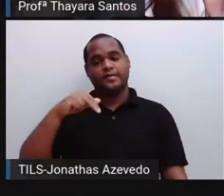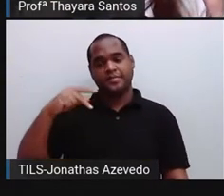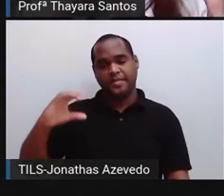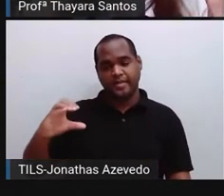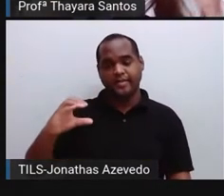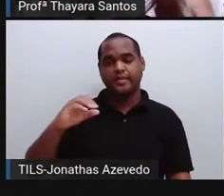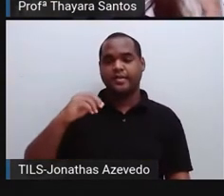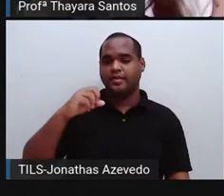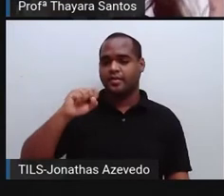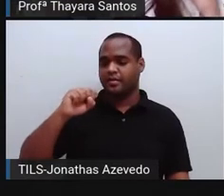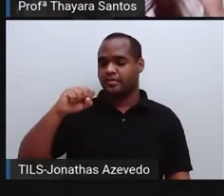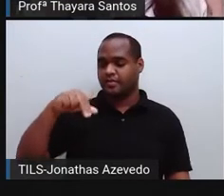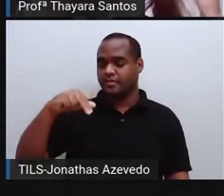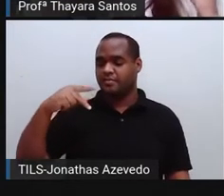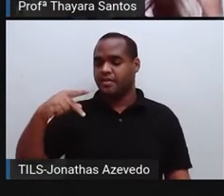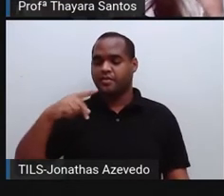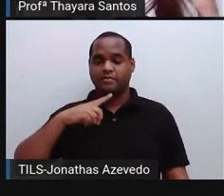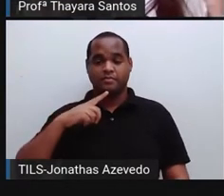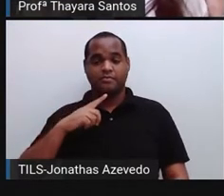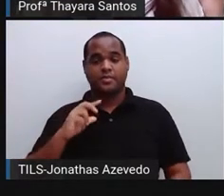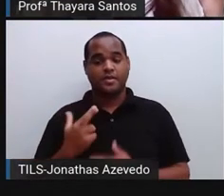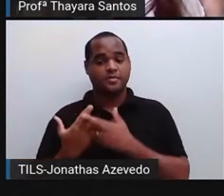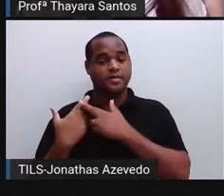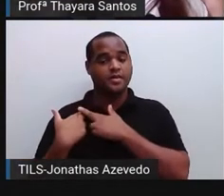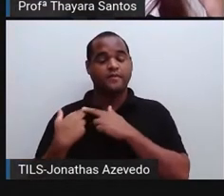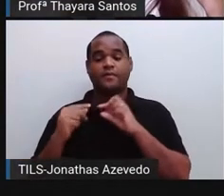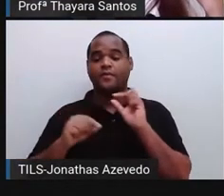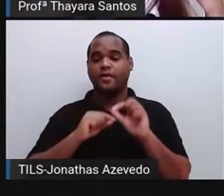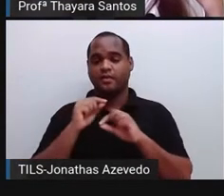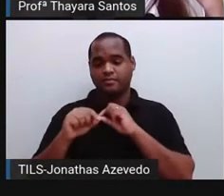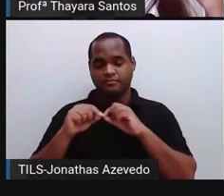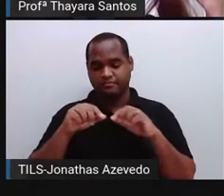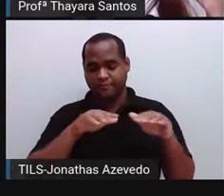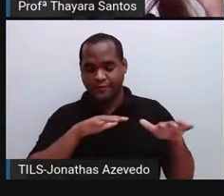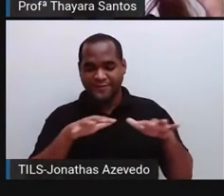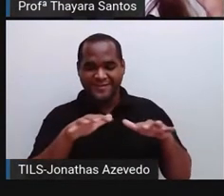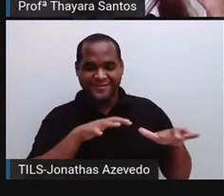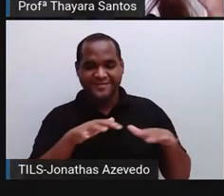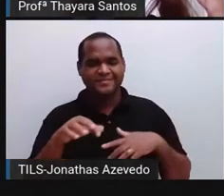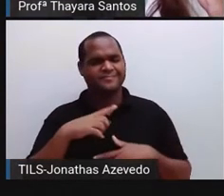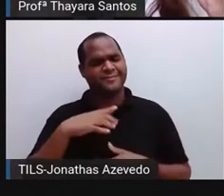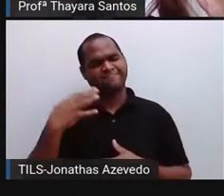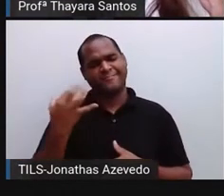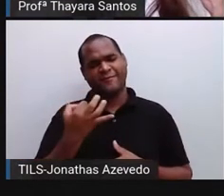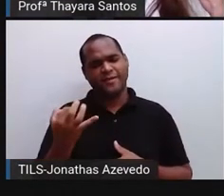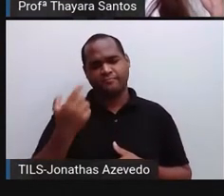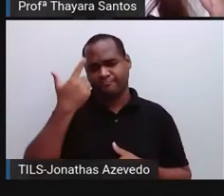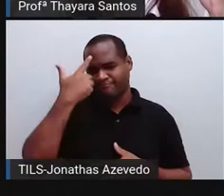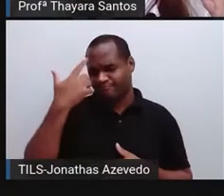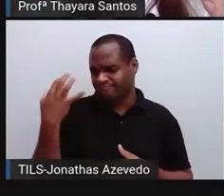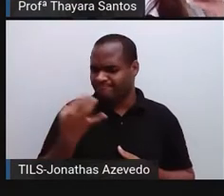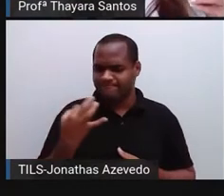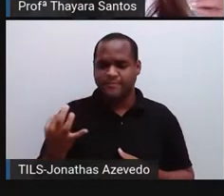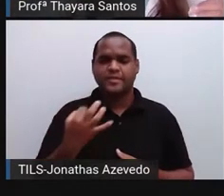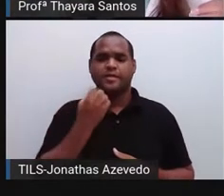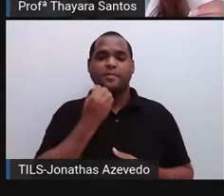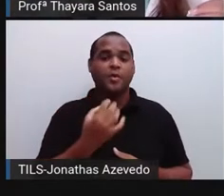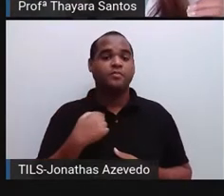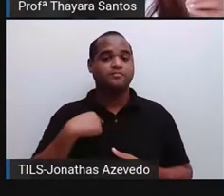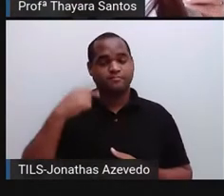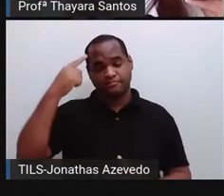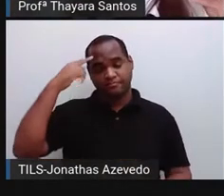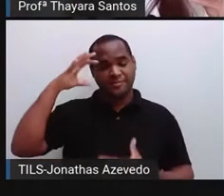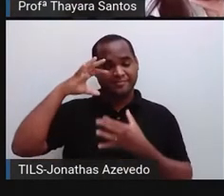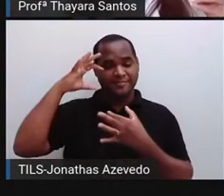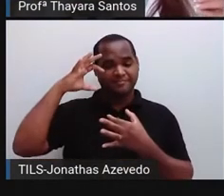sistema nervoso periférico, que é responsável pelo movimento. O sistema nervoso central está perfeito, né? O cérebro da pessoa está perfeito, está mandando